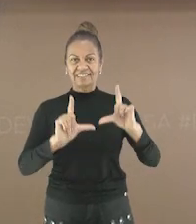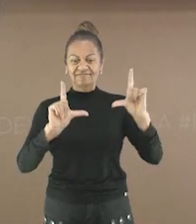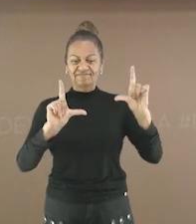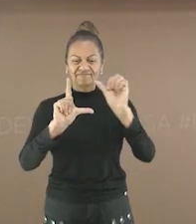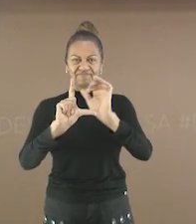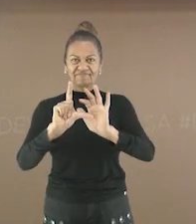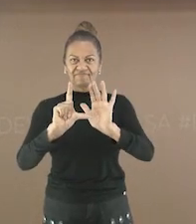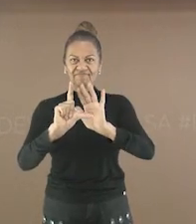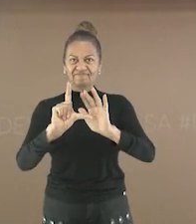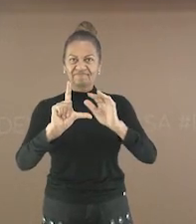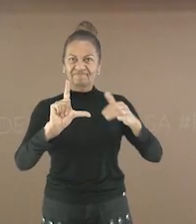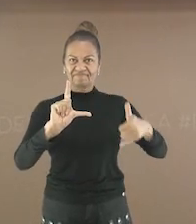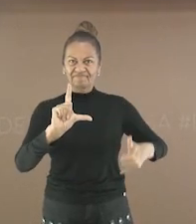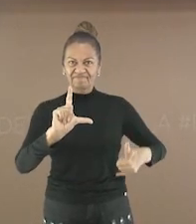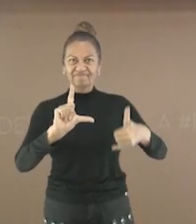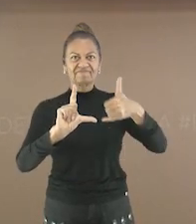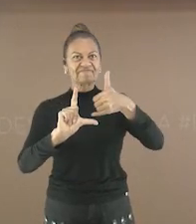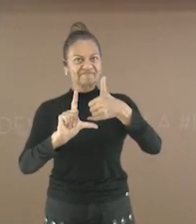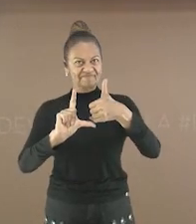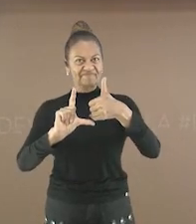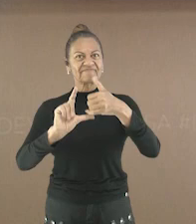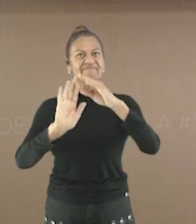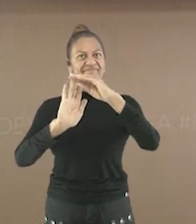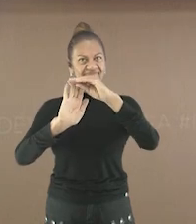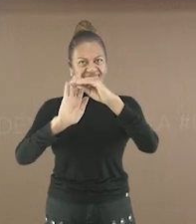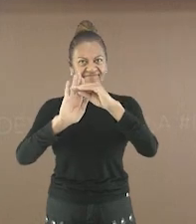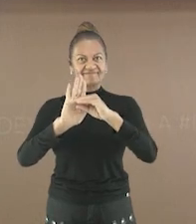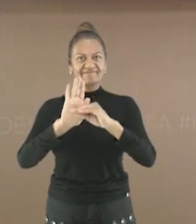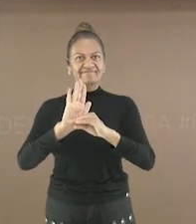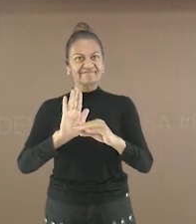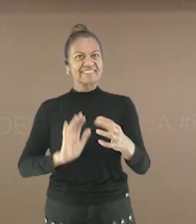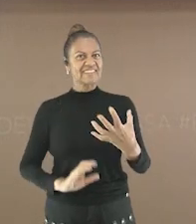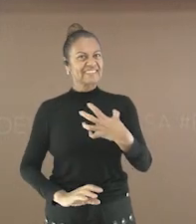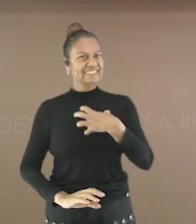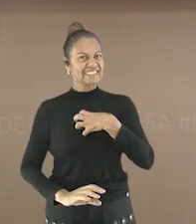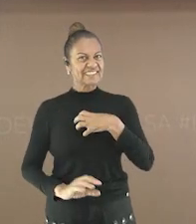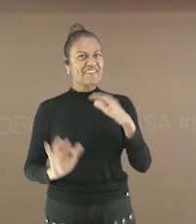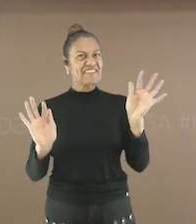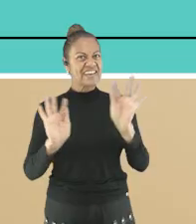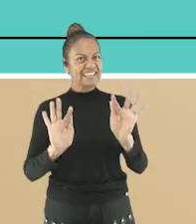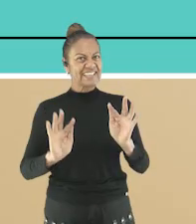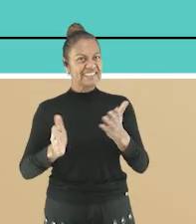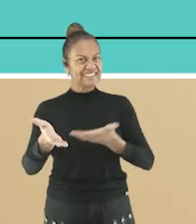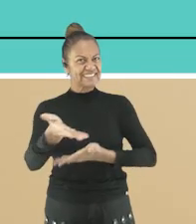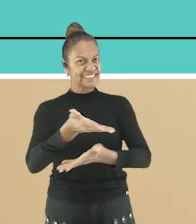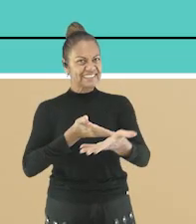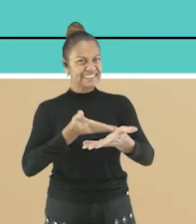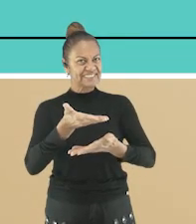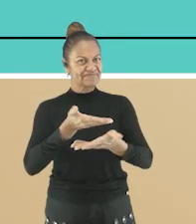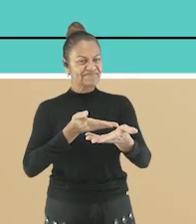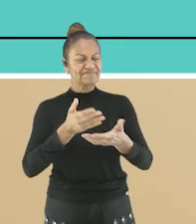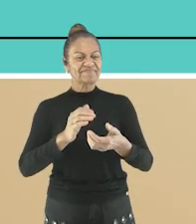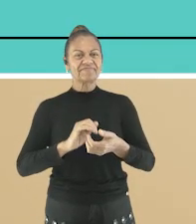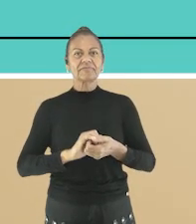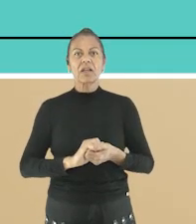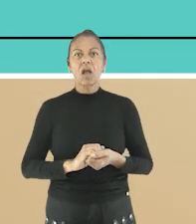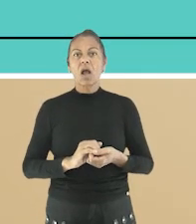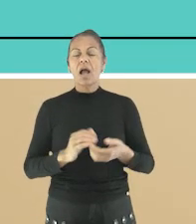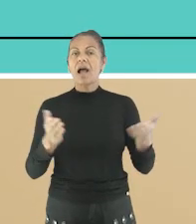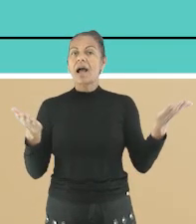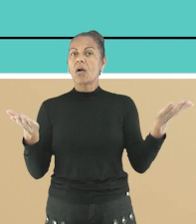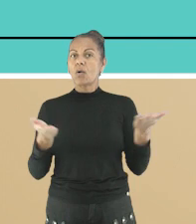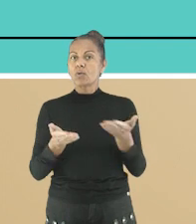aparece aí na sua tela. Ficarei muito feliz com a sua presença e participação. Para a aula de hoje,